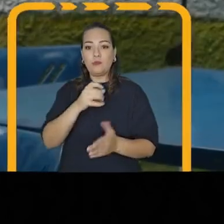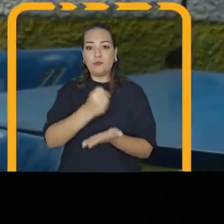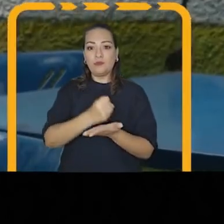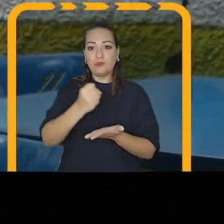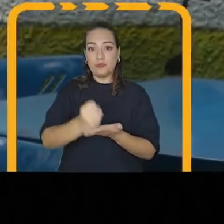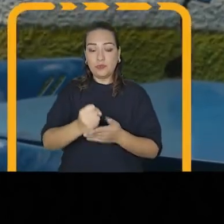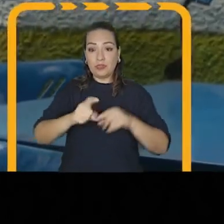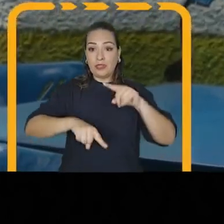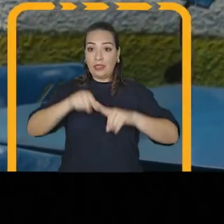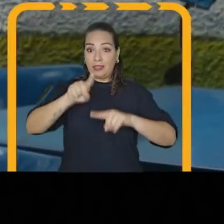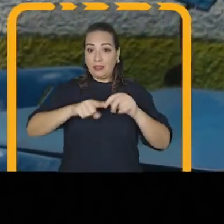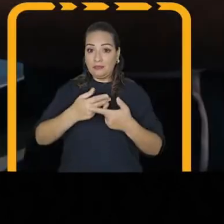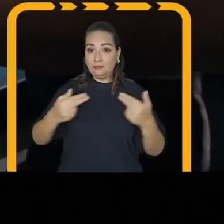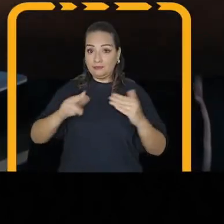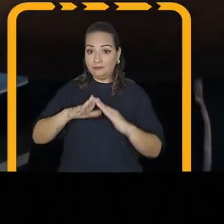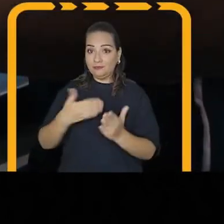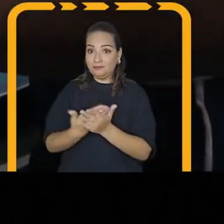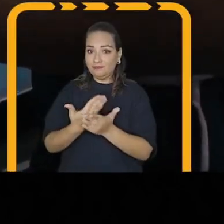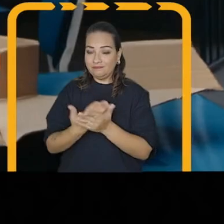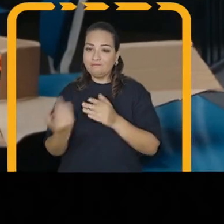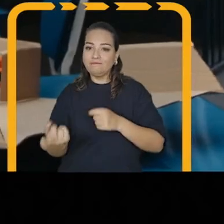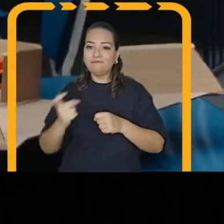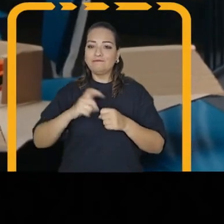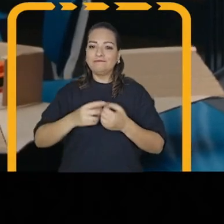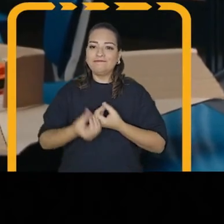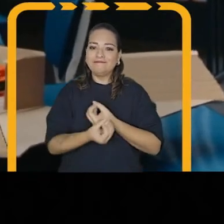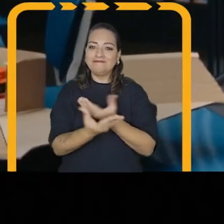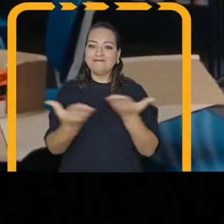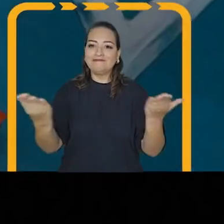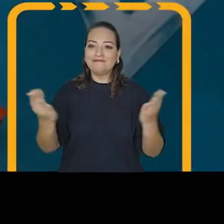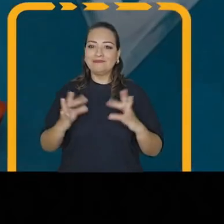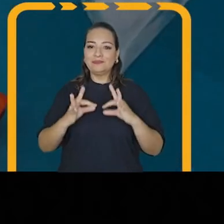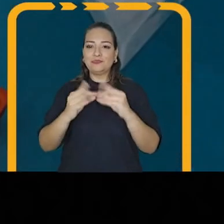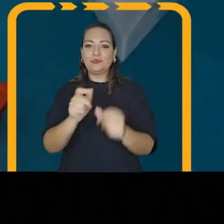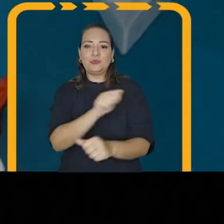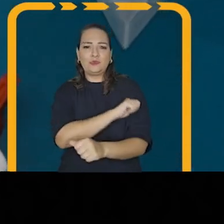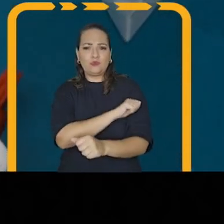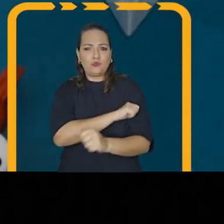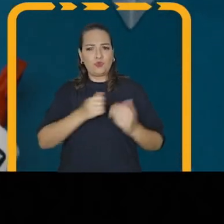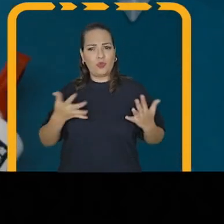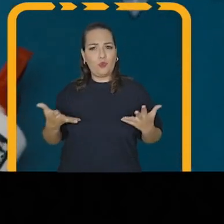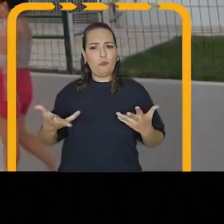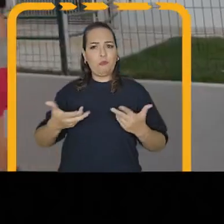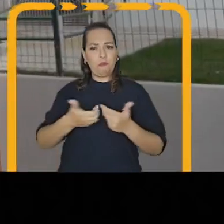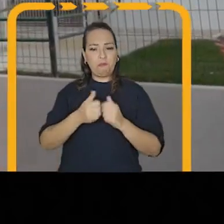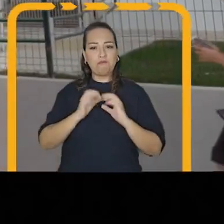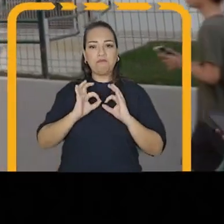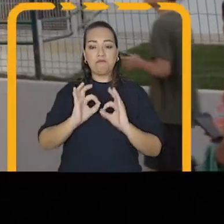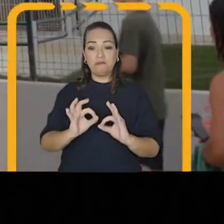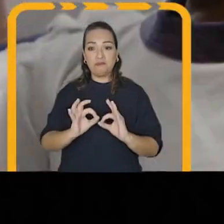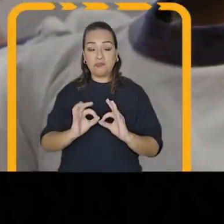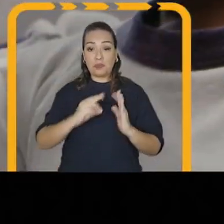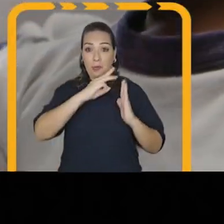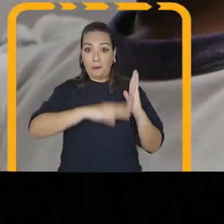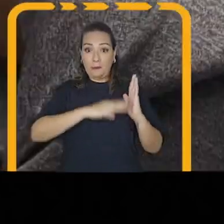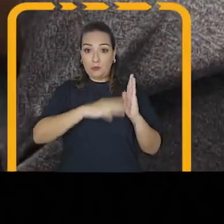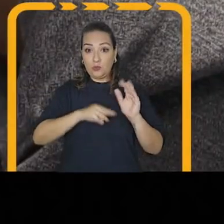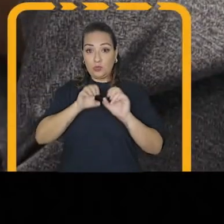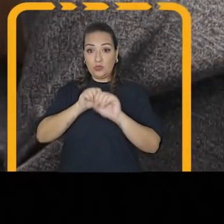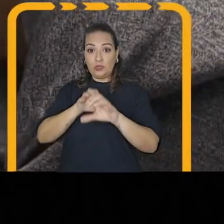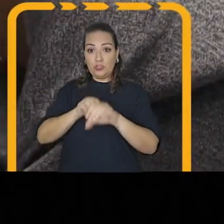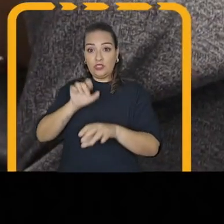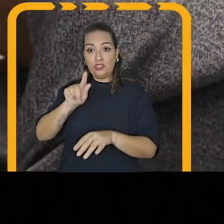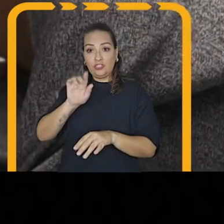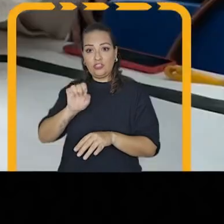e os kits escolares voltaram a ser fornecidos para todos os alunos com muita qualidade. O Rio ganhou um método de ensino